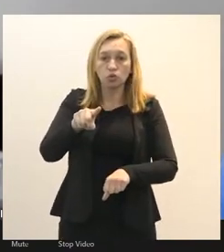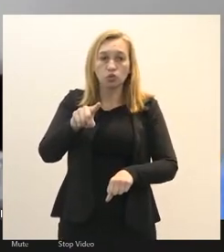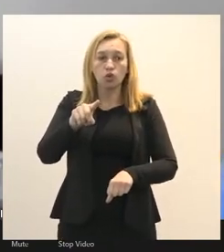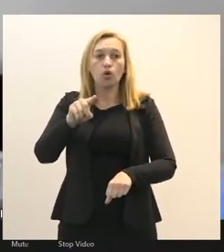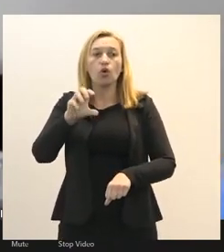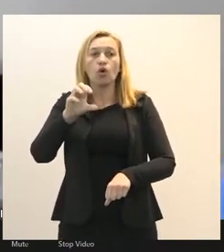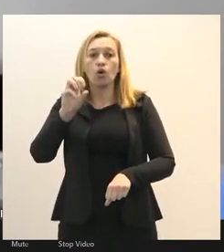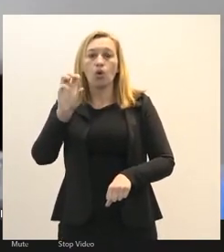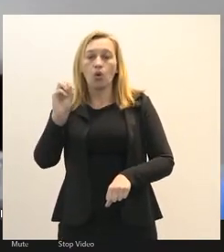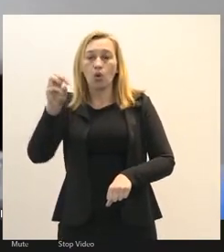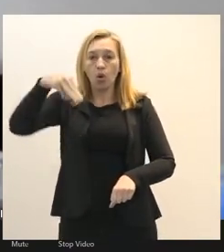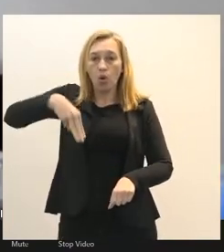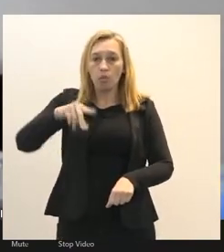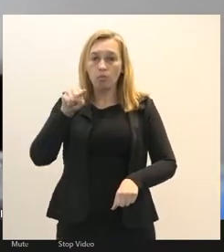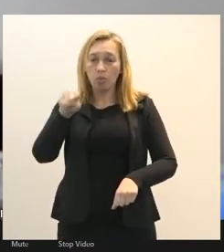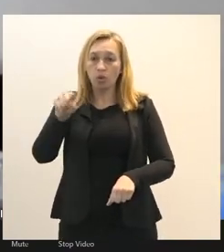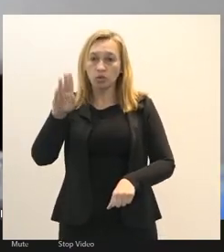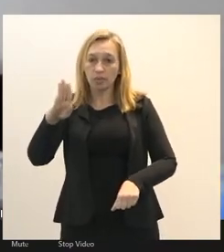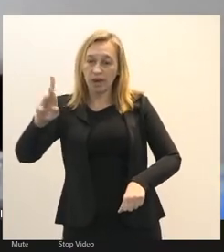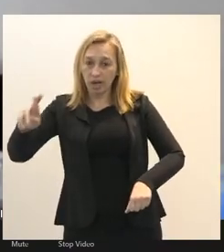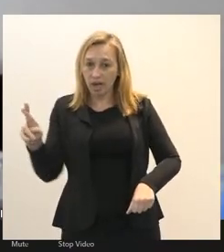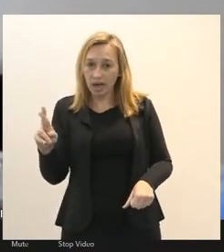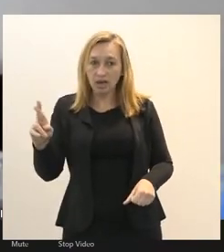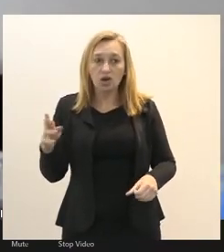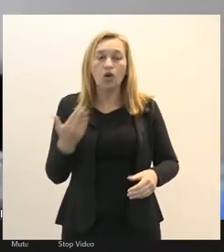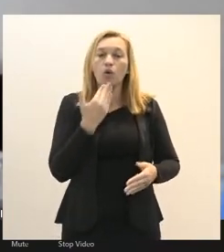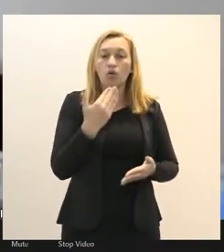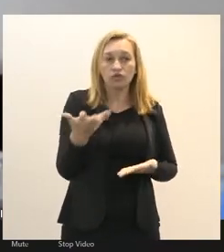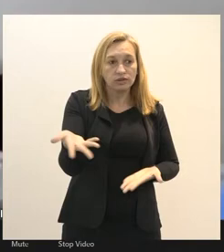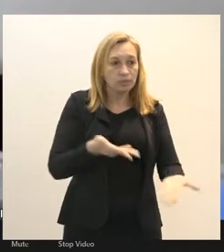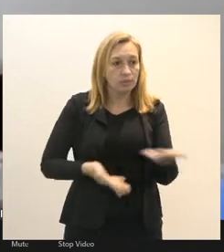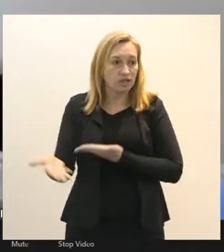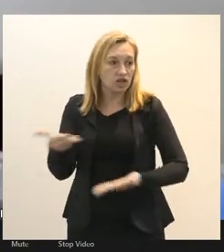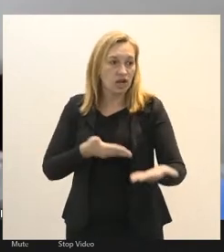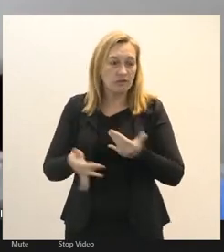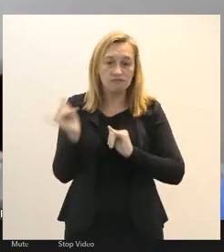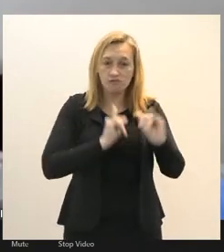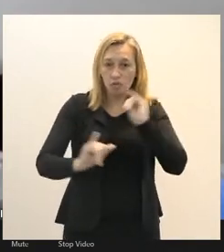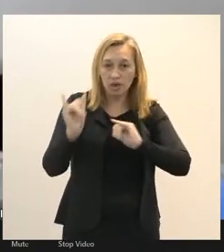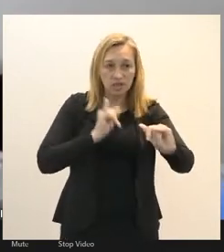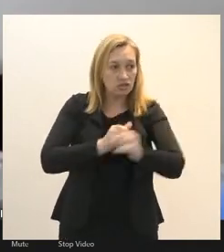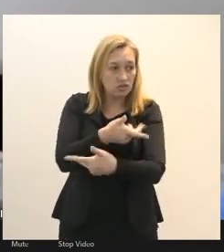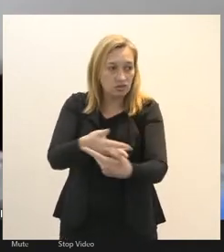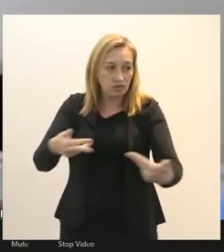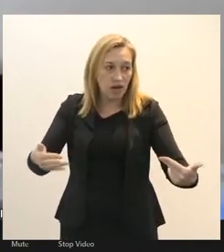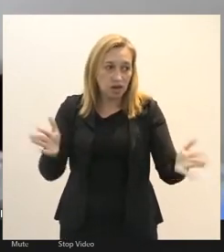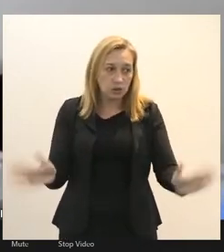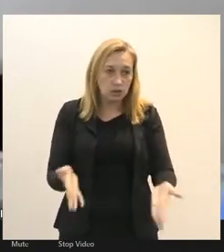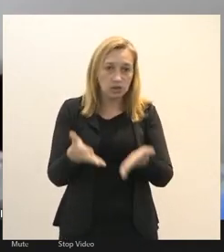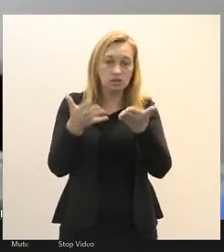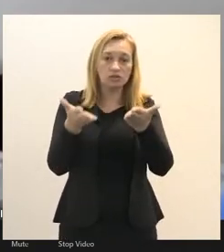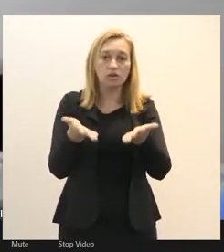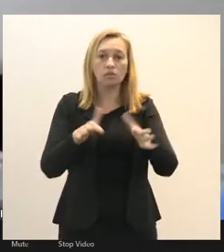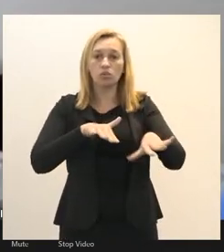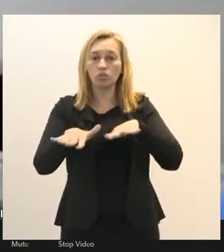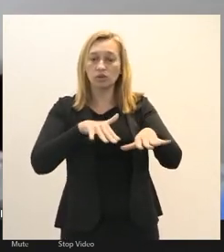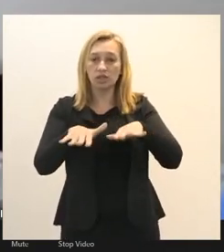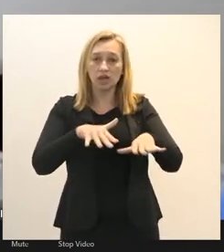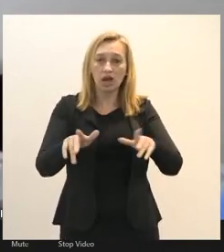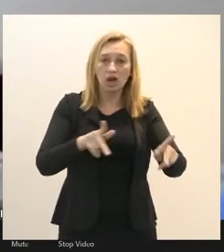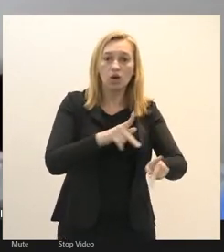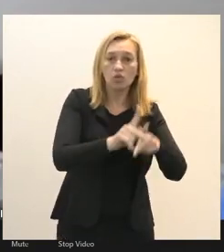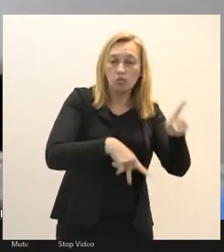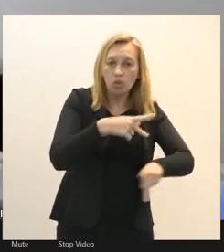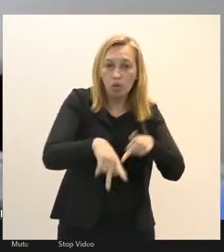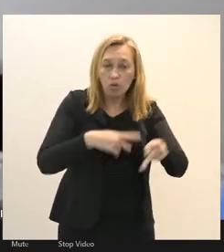parceiros para compartilhar ali tem várias informações iniciativas para mobilizar a sociedade a população